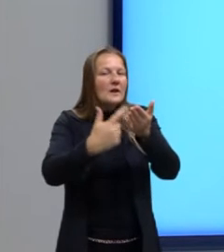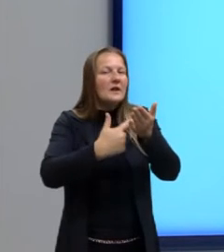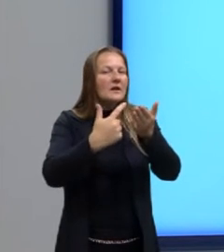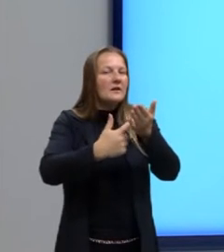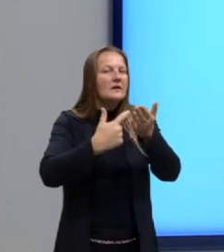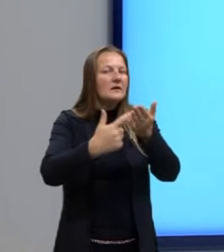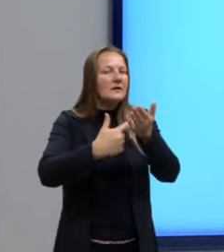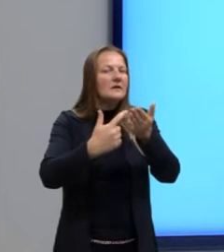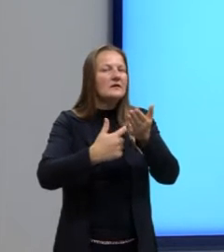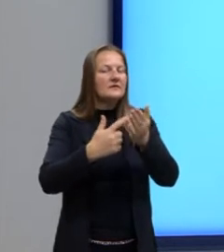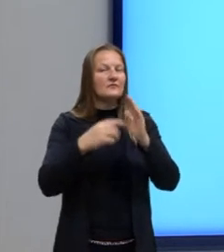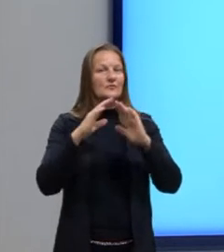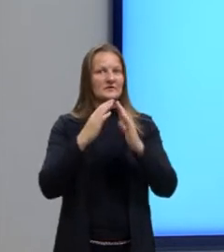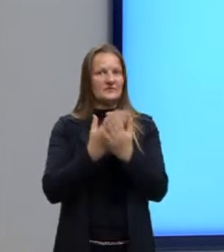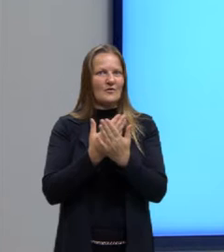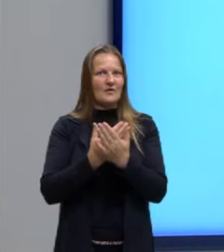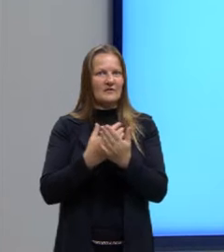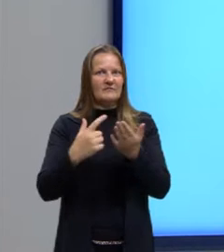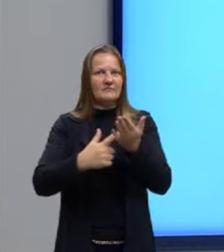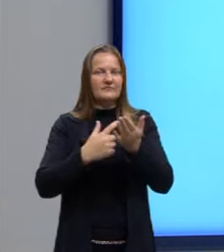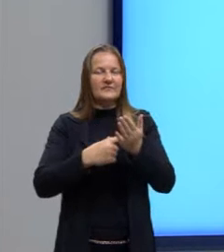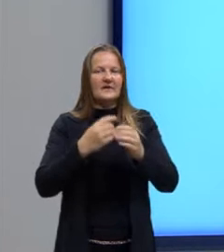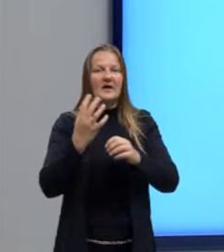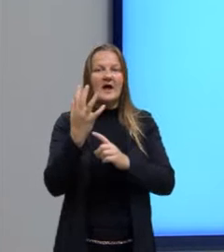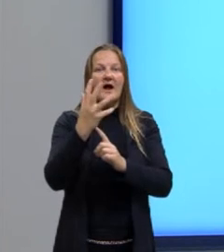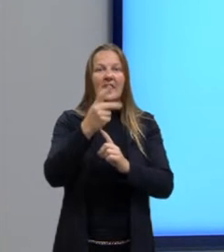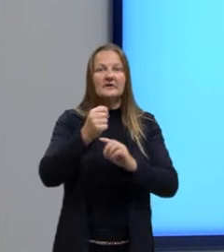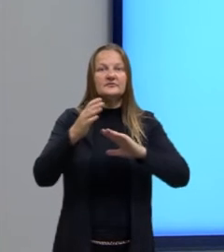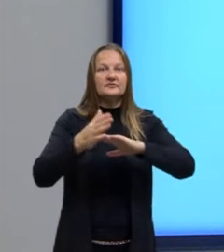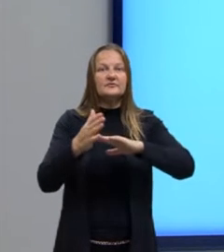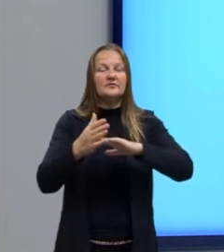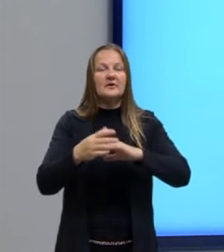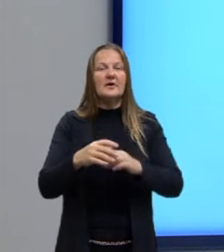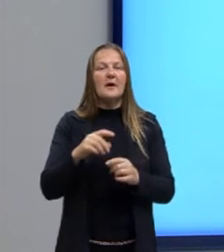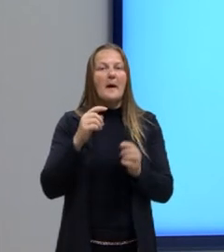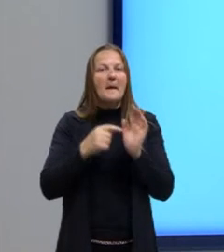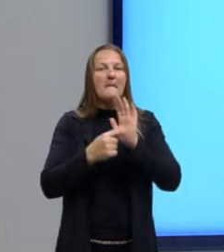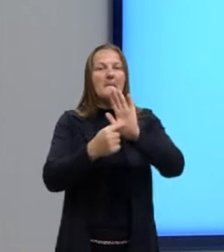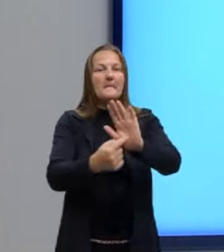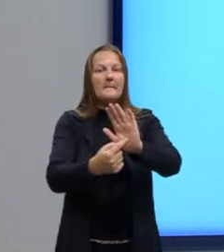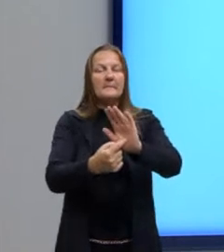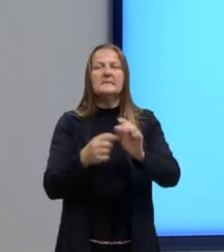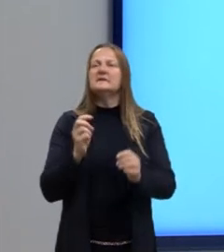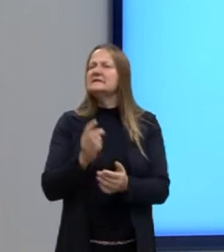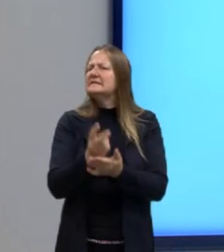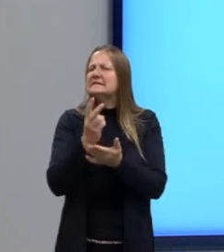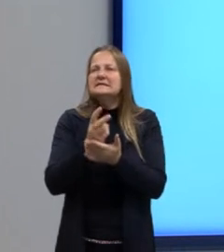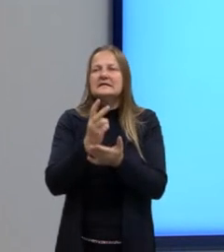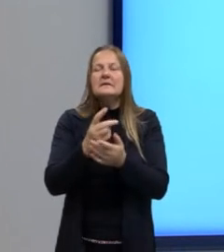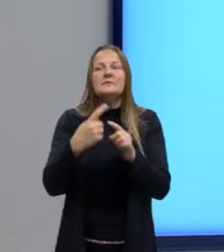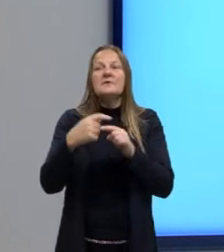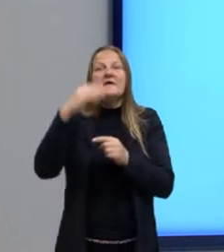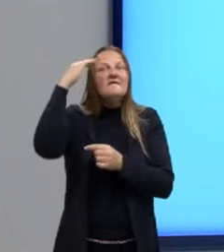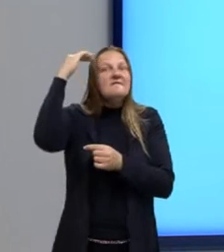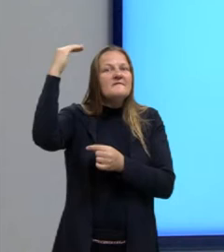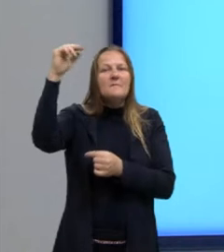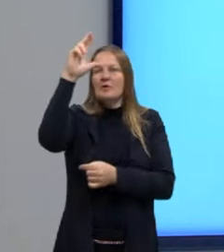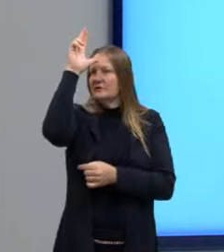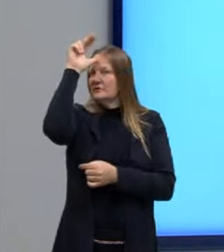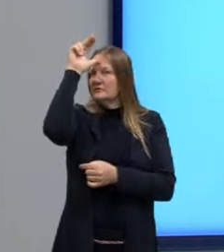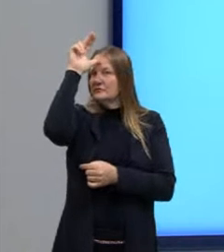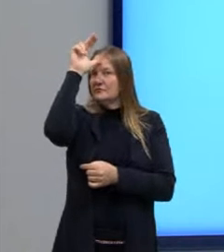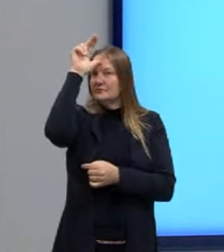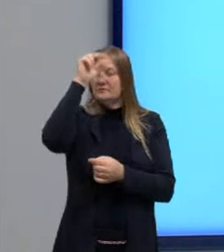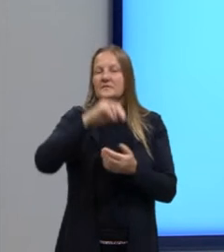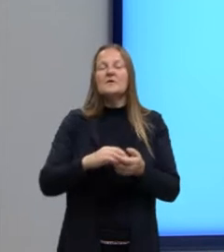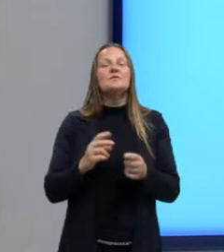escola, quando se trata de arte contemporânea, essa obra aparece. Por quê? Porque o dadaísmo,